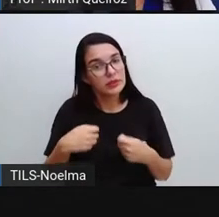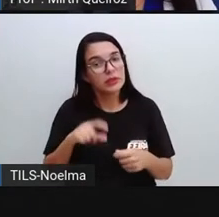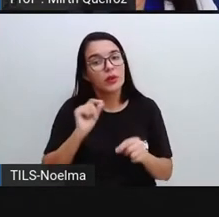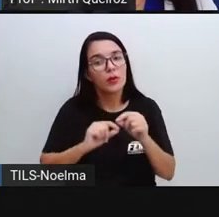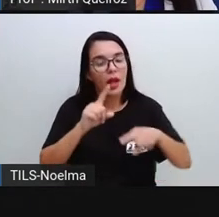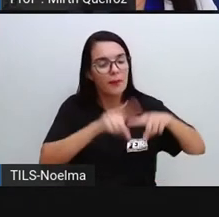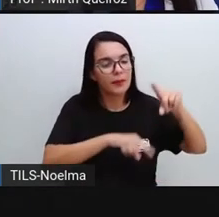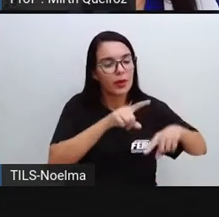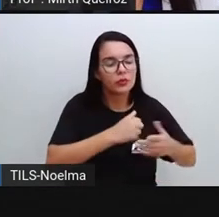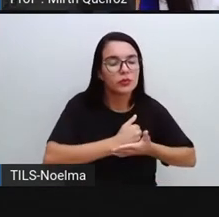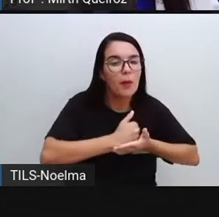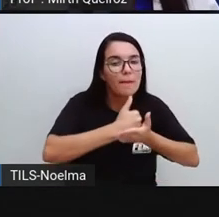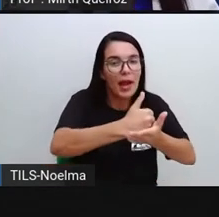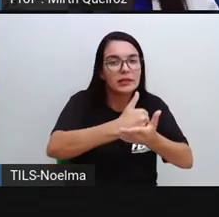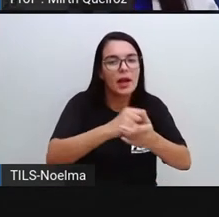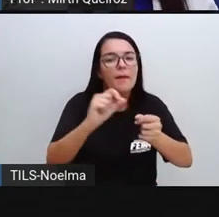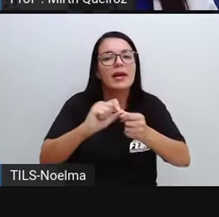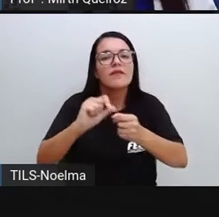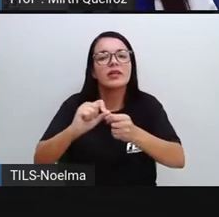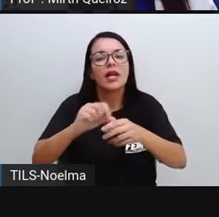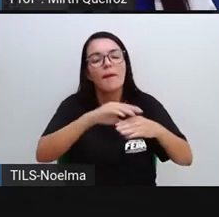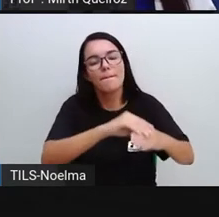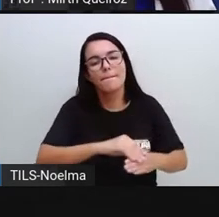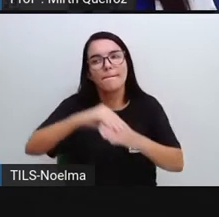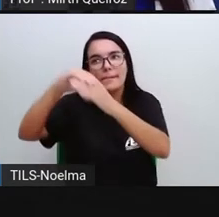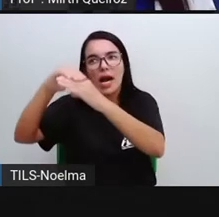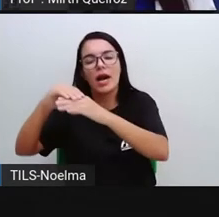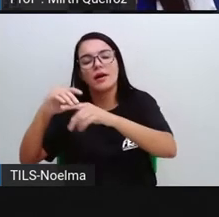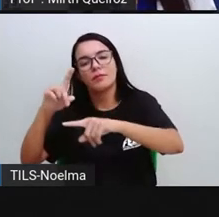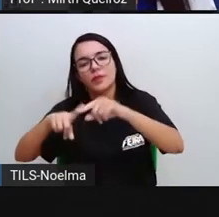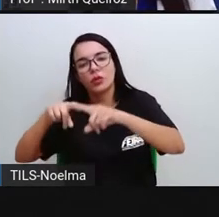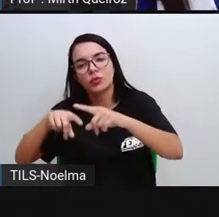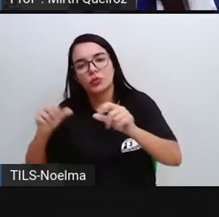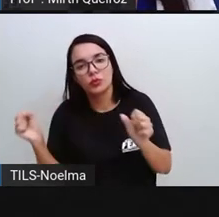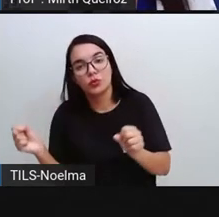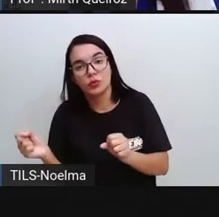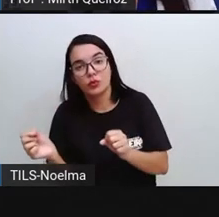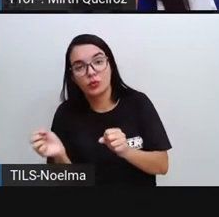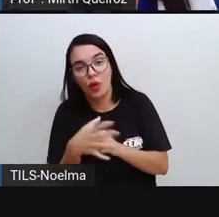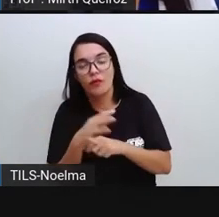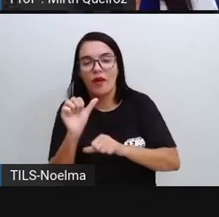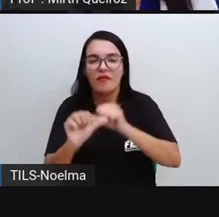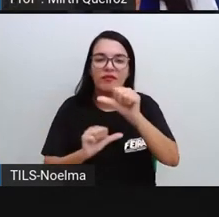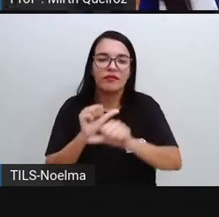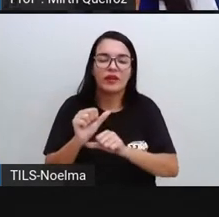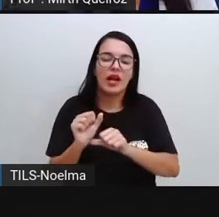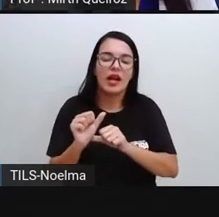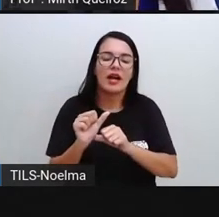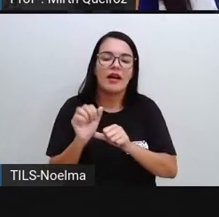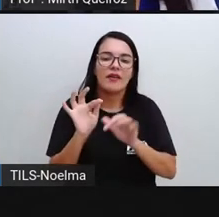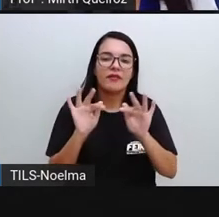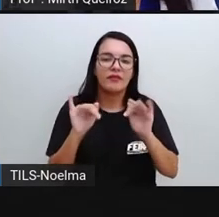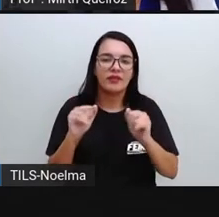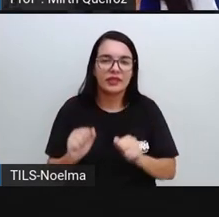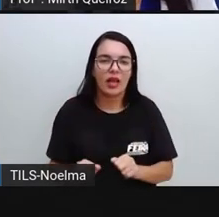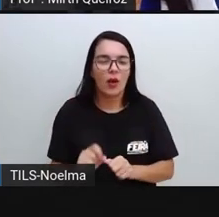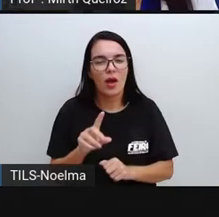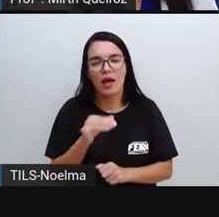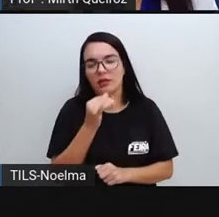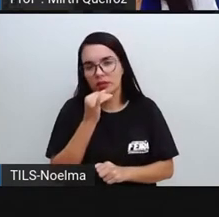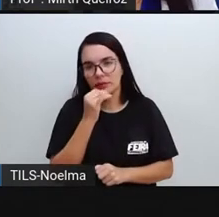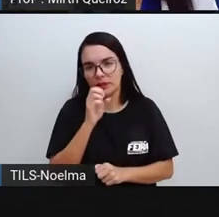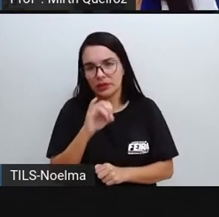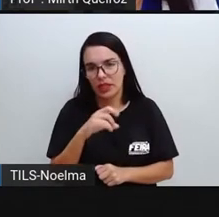-prima, para que seja produzido aí determinado produto, né? Por exemplo, para se produzir um extrato de